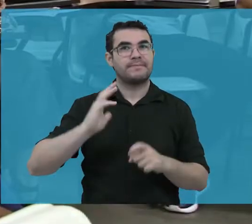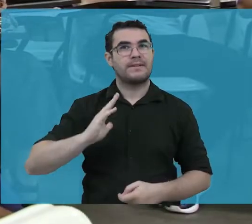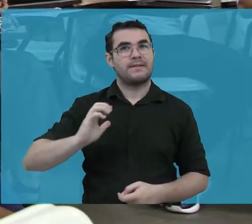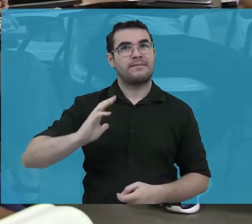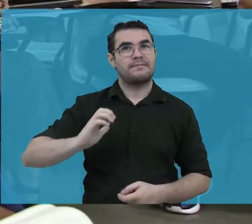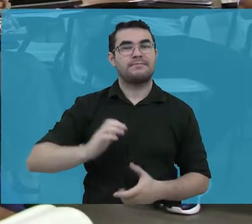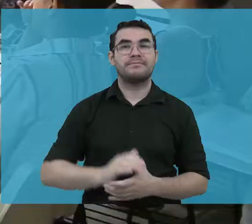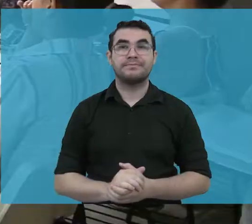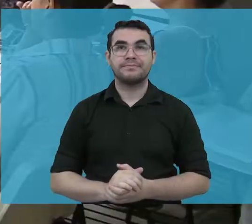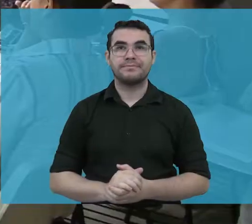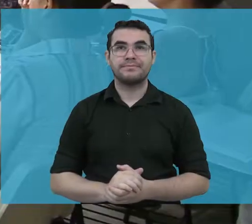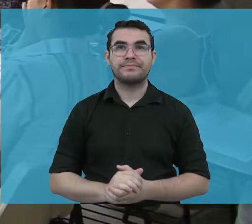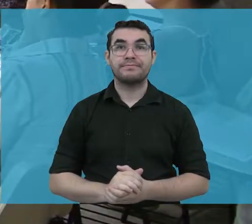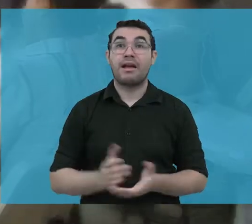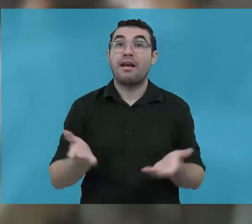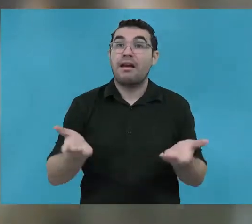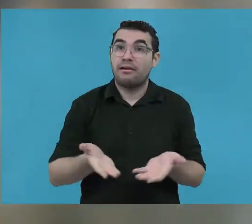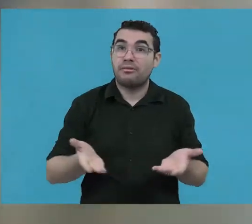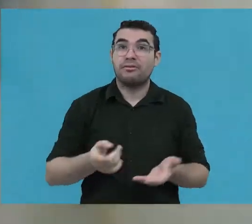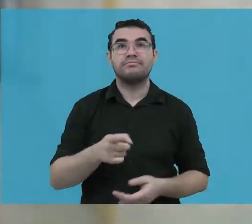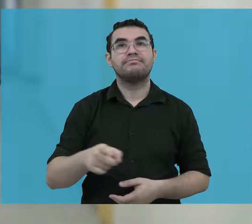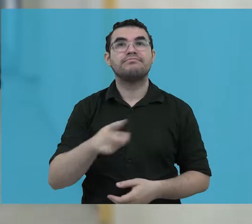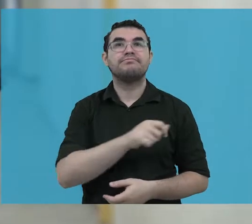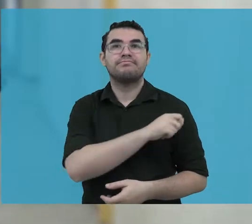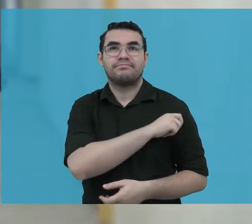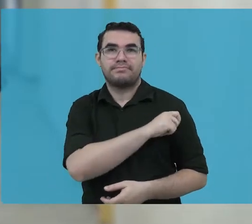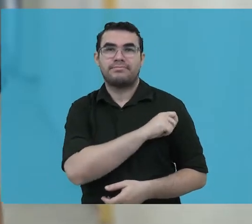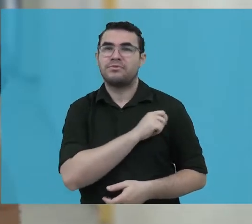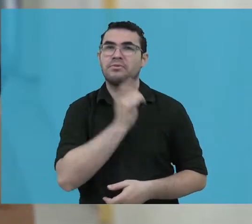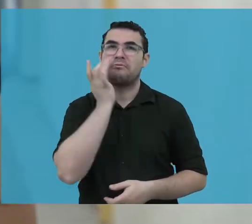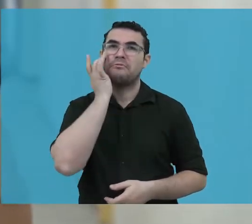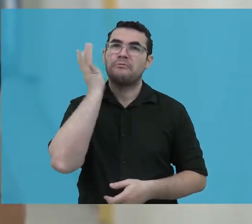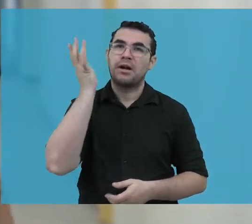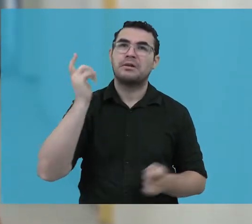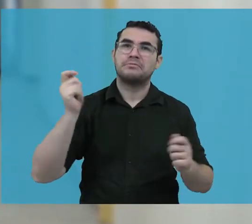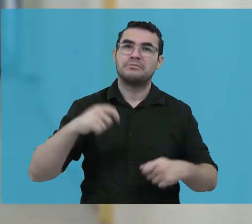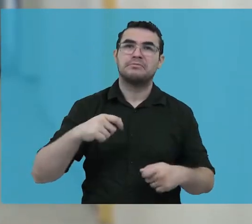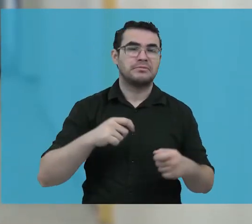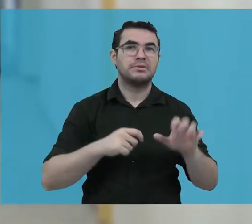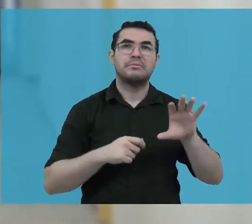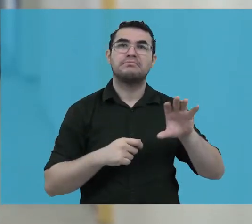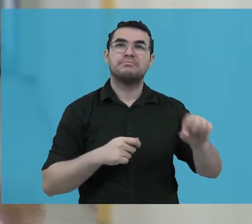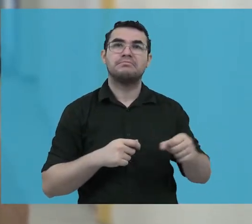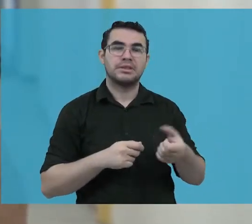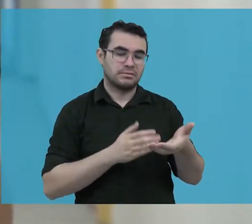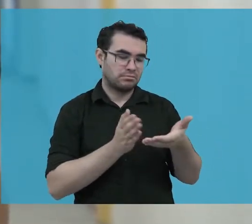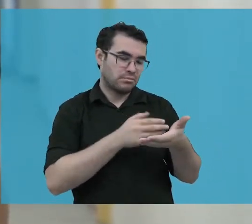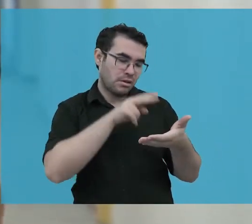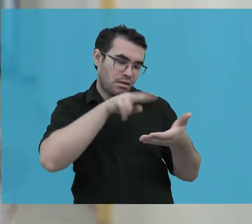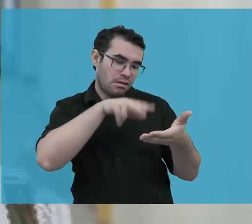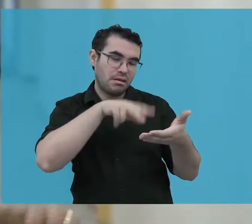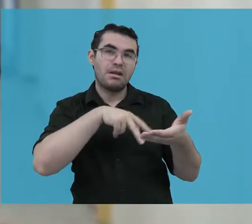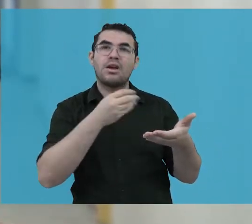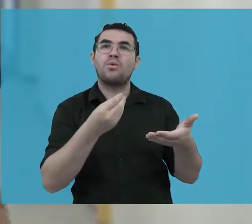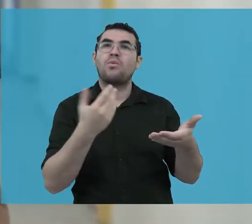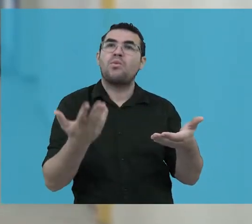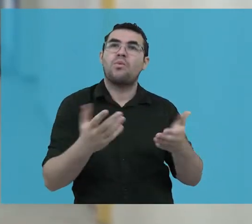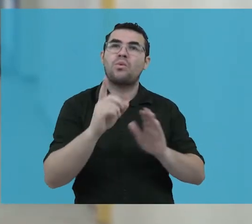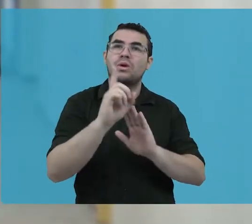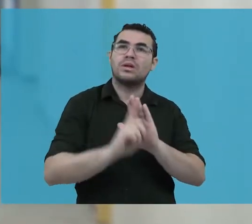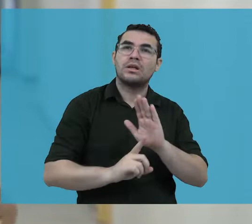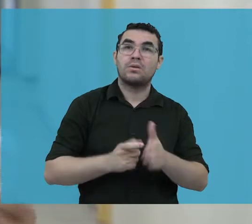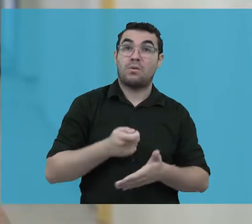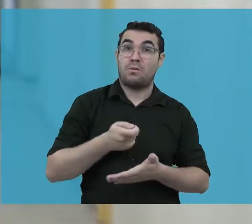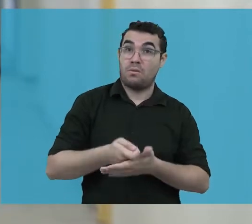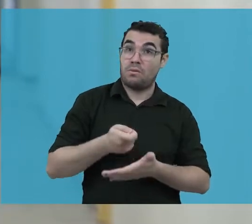sempre perpassam o ensino da medicina. A partir de agora, os alunos vão facilmente ter acesso a todos os direitos e deveres que eles